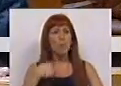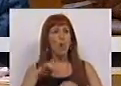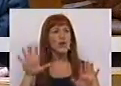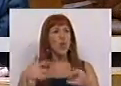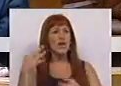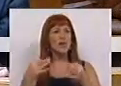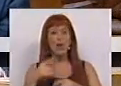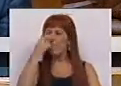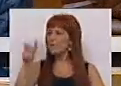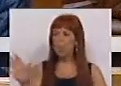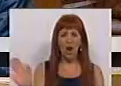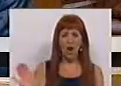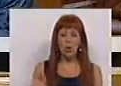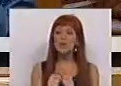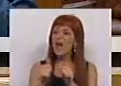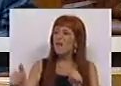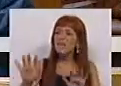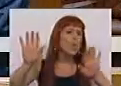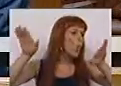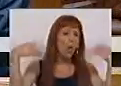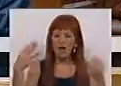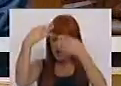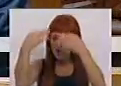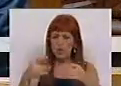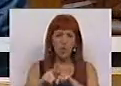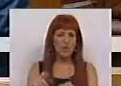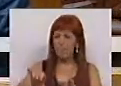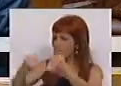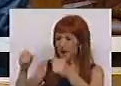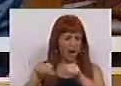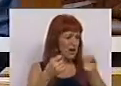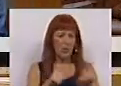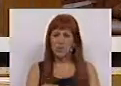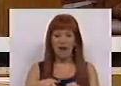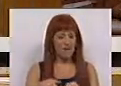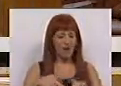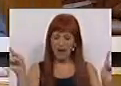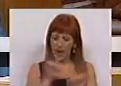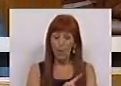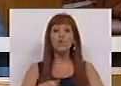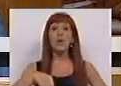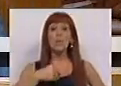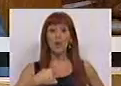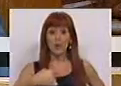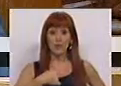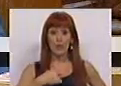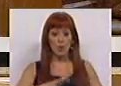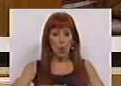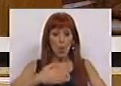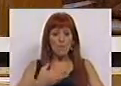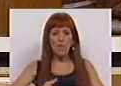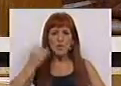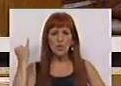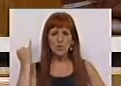qualquer juízo pessoal e afasta-se de qualquer juízo partidário de curto prazo. Preocupa-nos o reforço